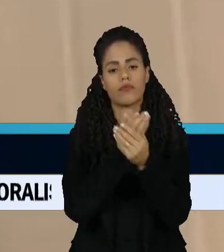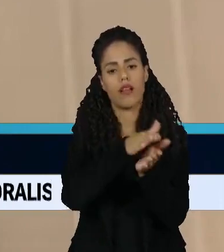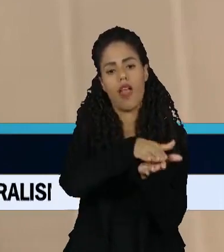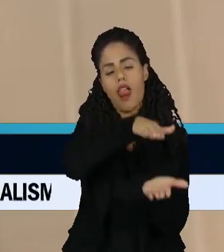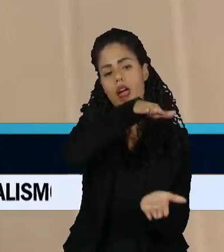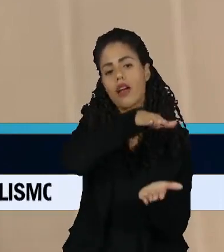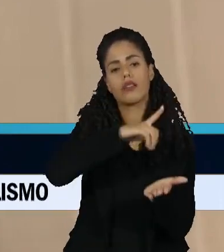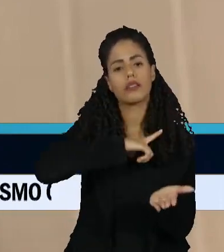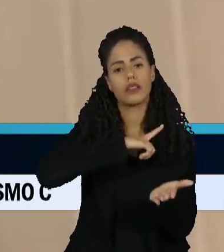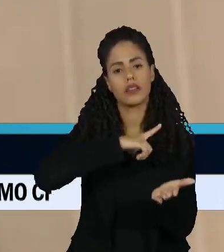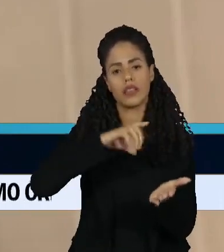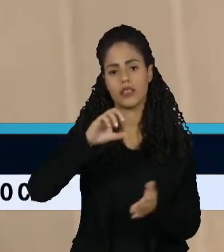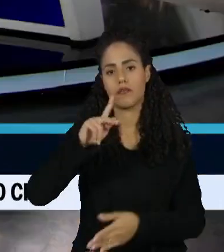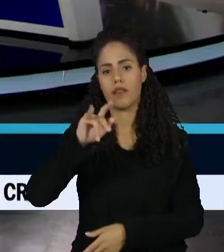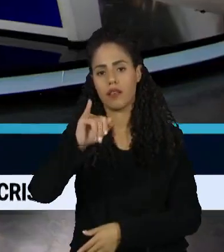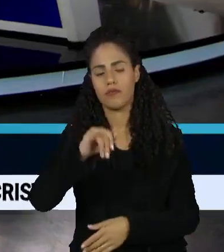nessas CPIs.